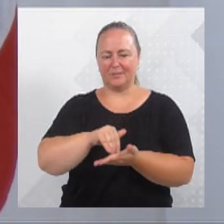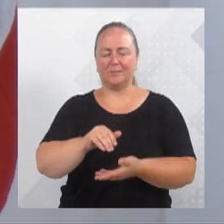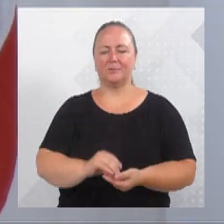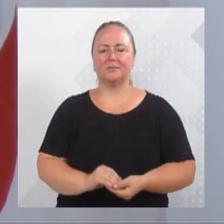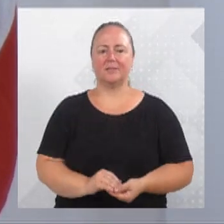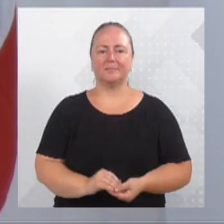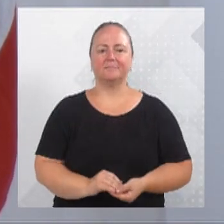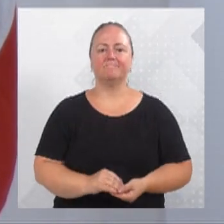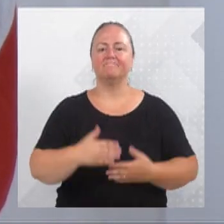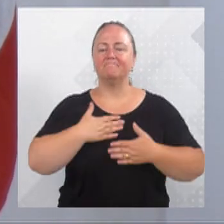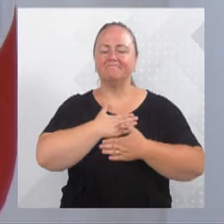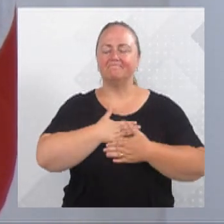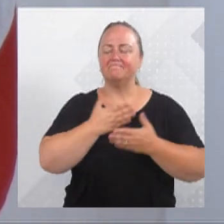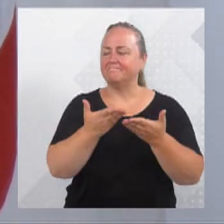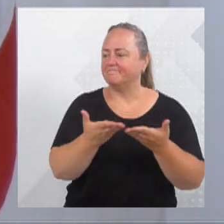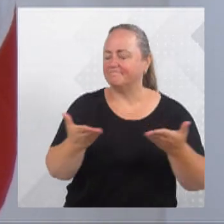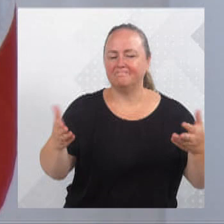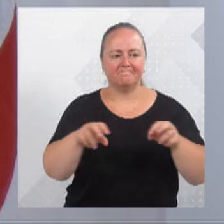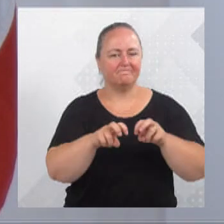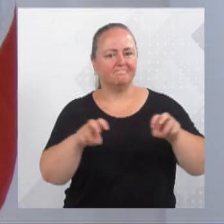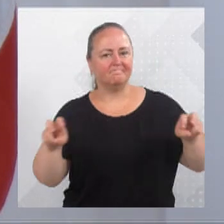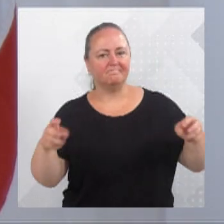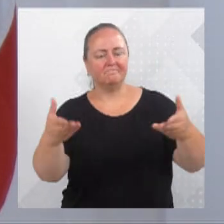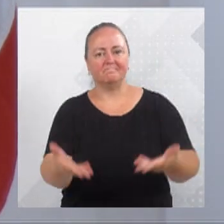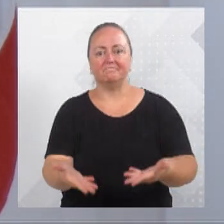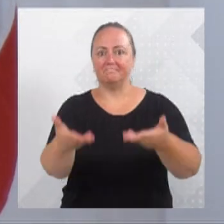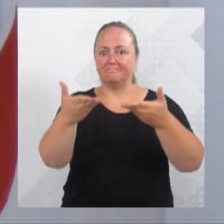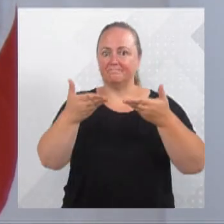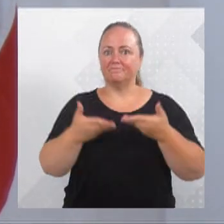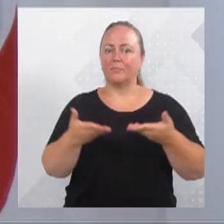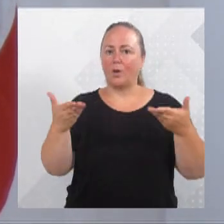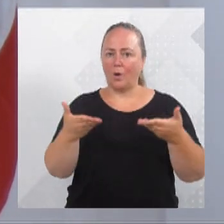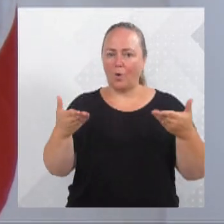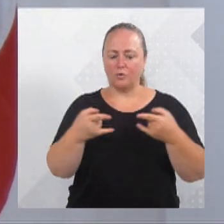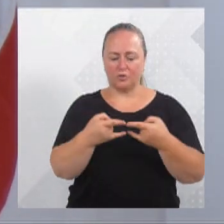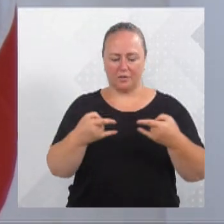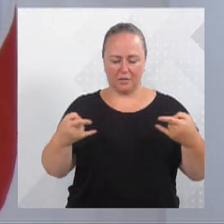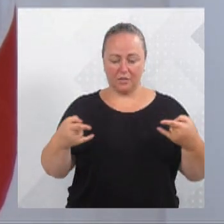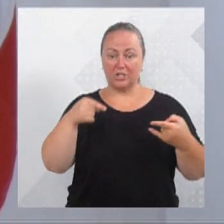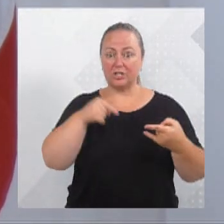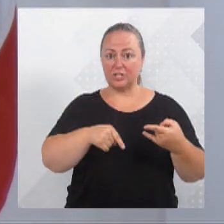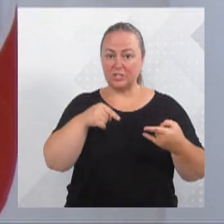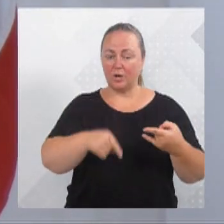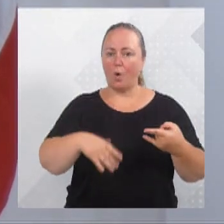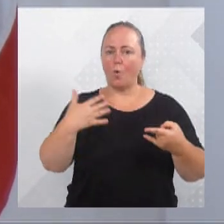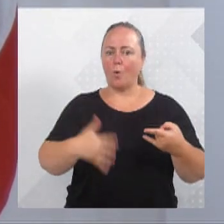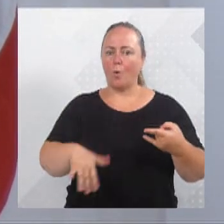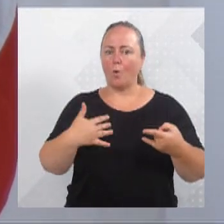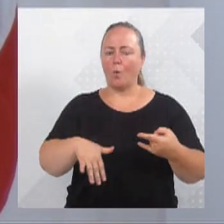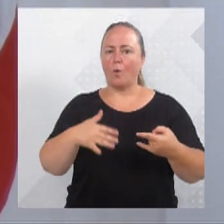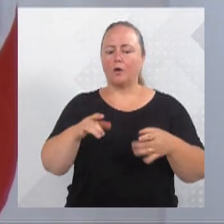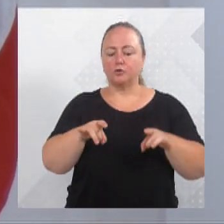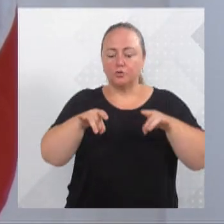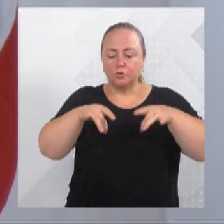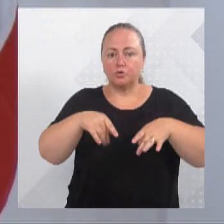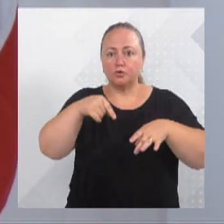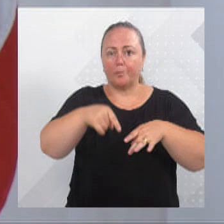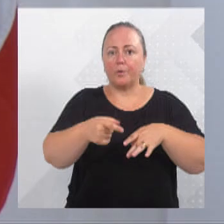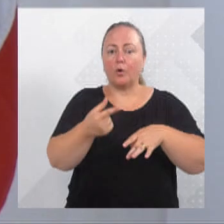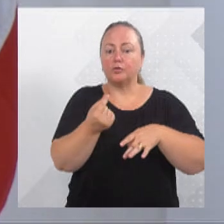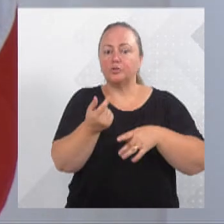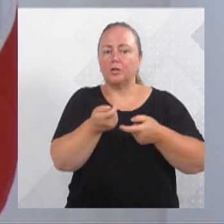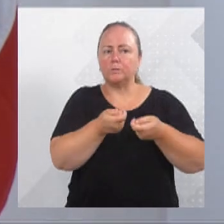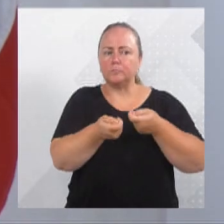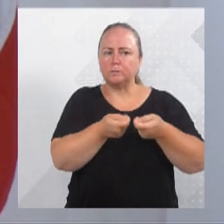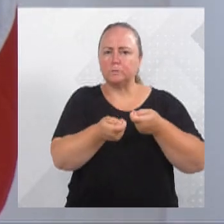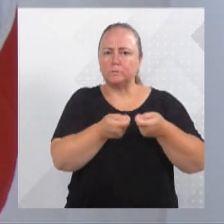saudar aqui essa mesa diretora que nos entregou, não é, Maria Regina? Esse cheque de maior retorno de sobras aí da Câmara de Vereadores